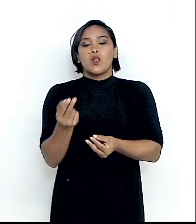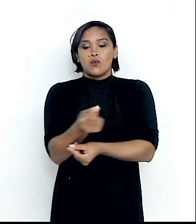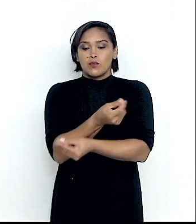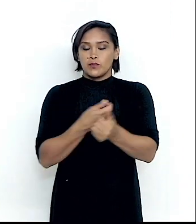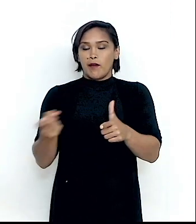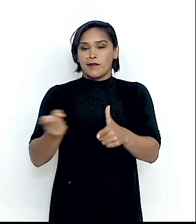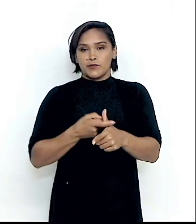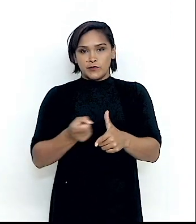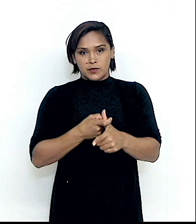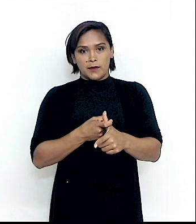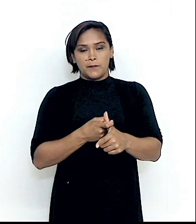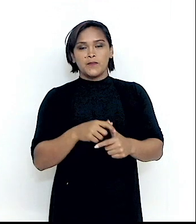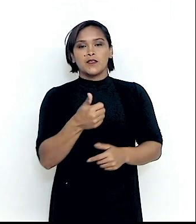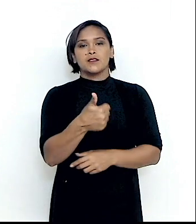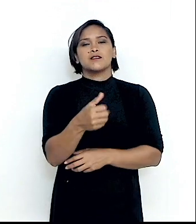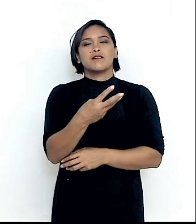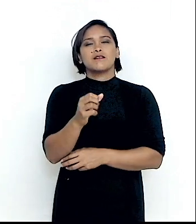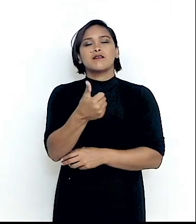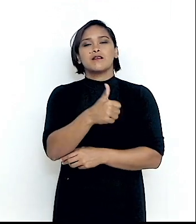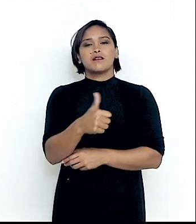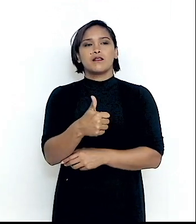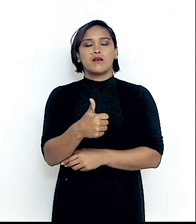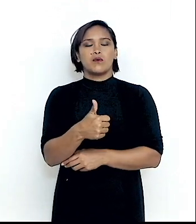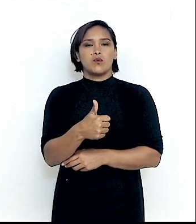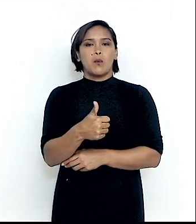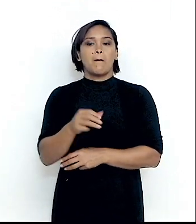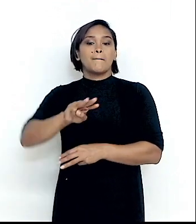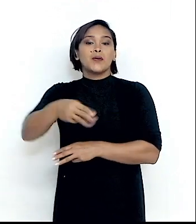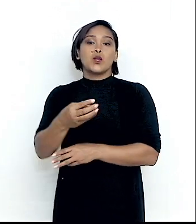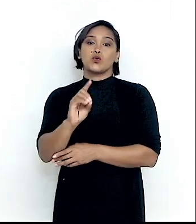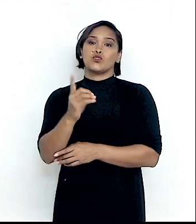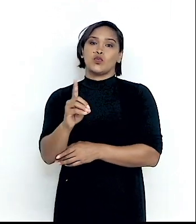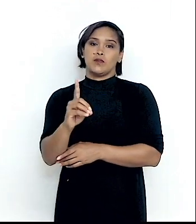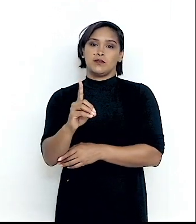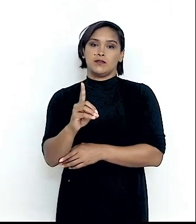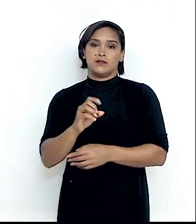dívida, que é de 131 milhões de dólares.